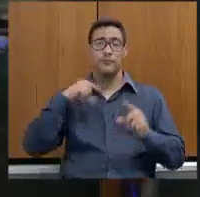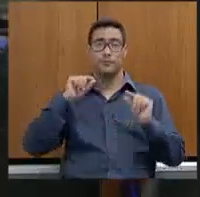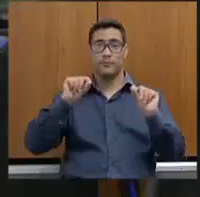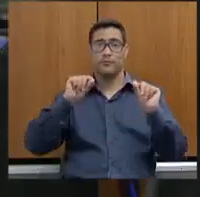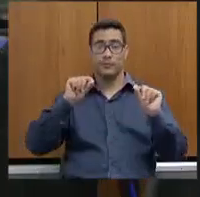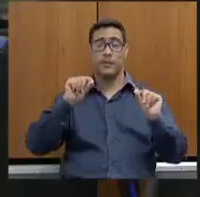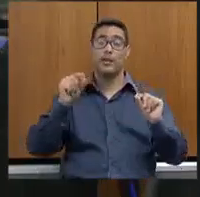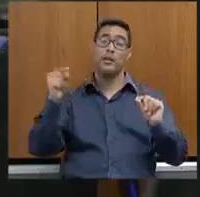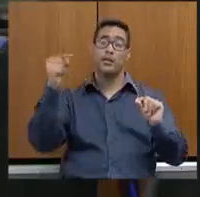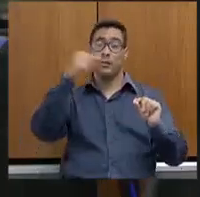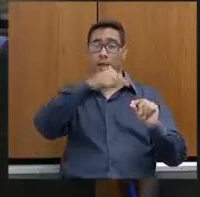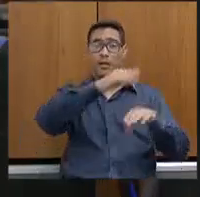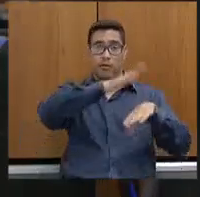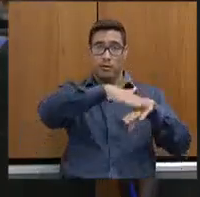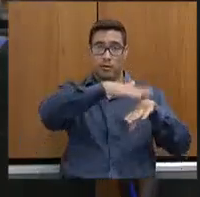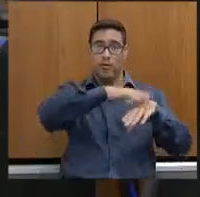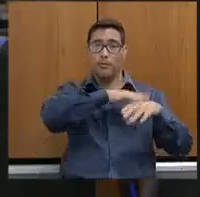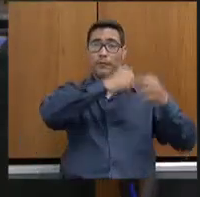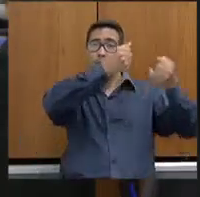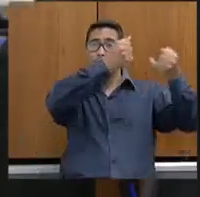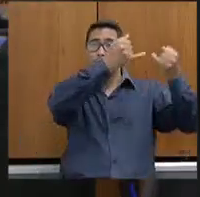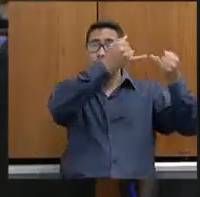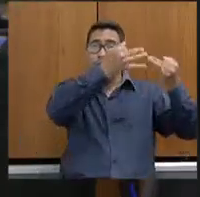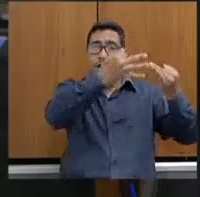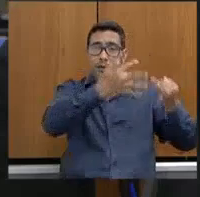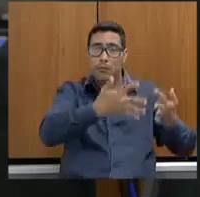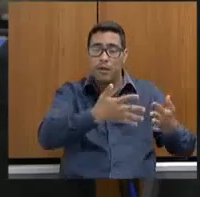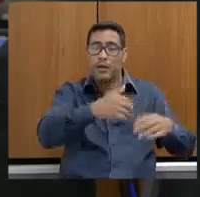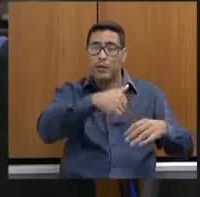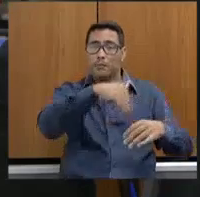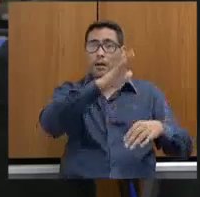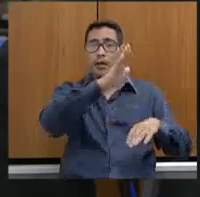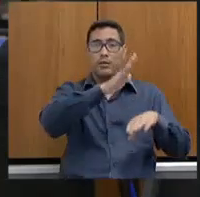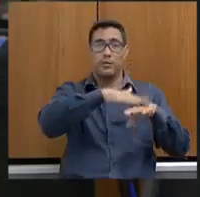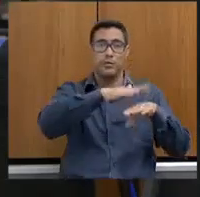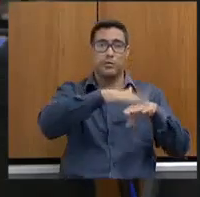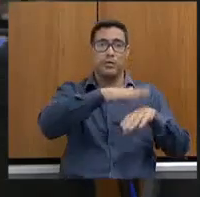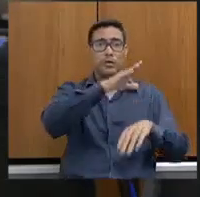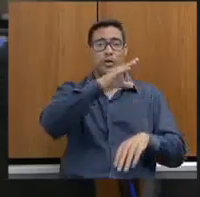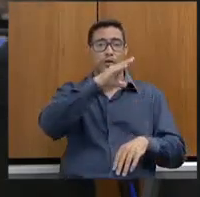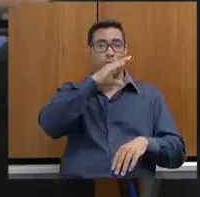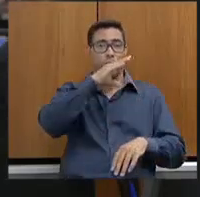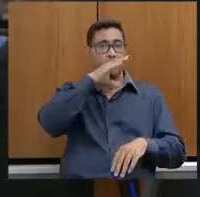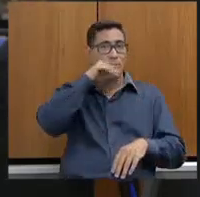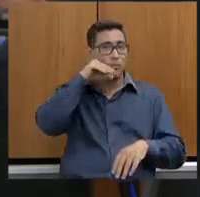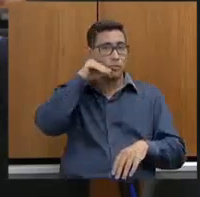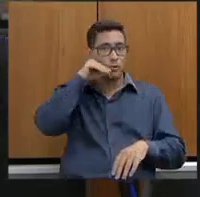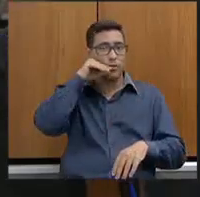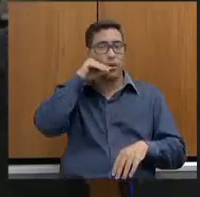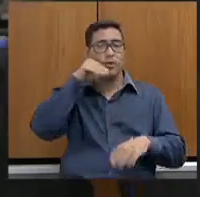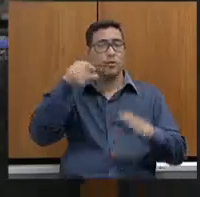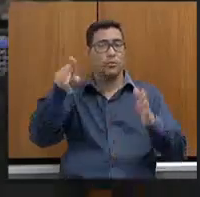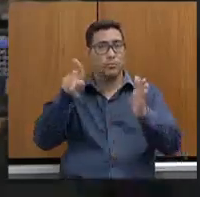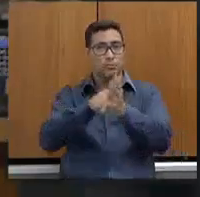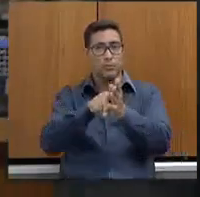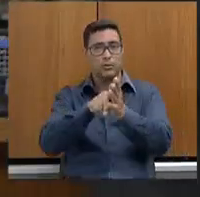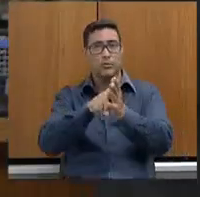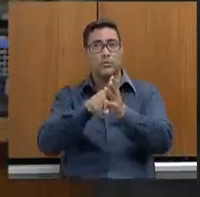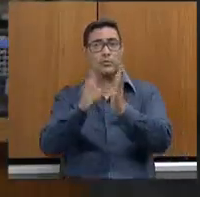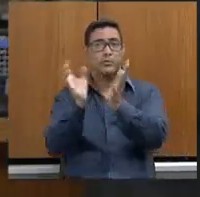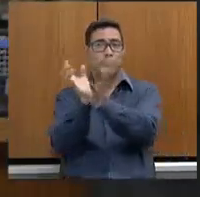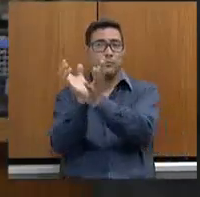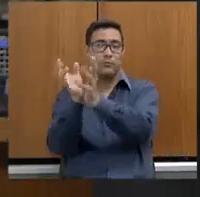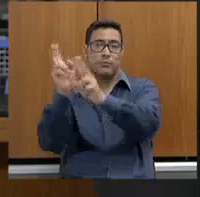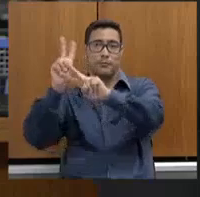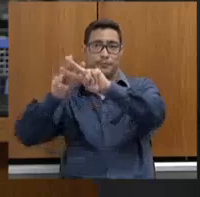detalhe mais um pouco, o cuidado com o servidor do sistema prisional. Por que eu digo isso?